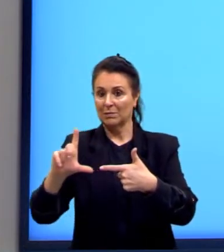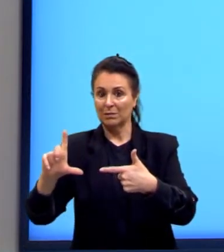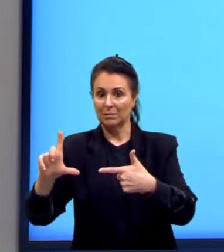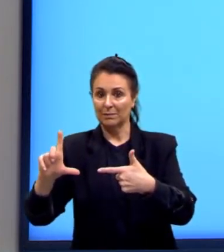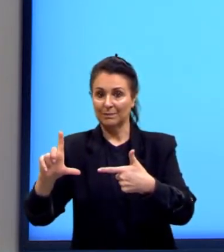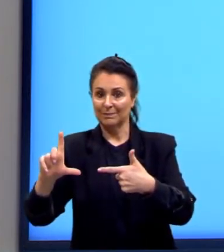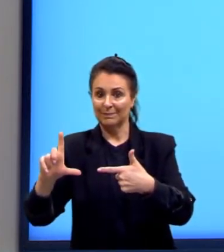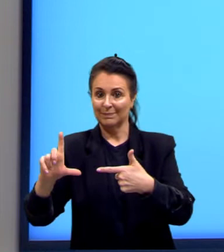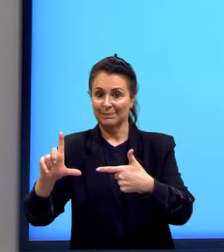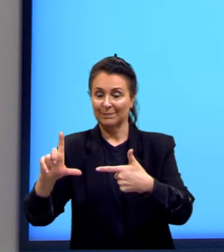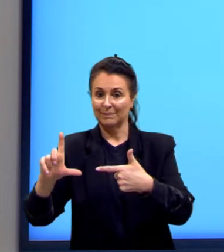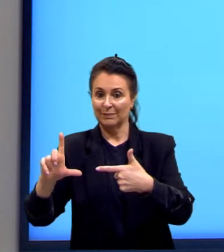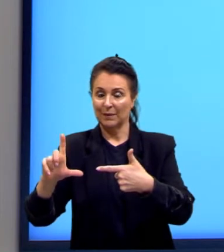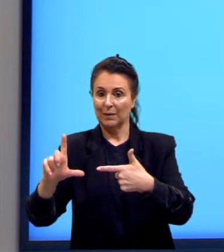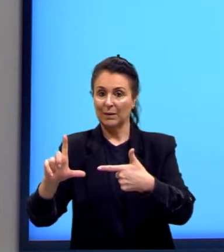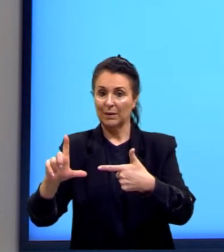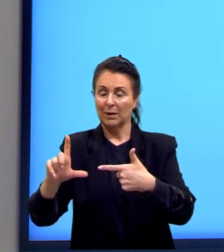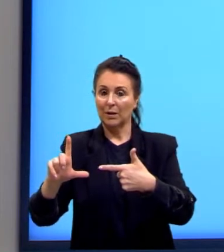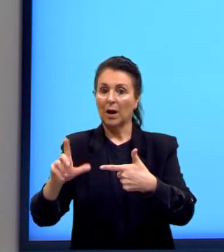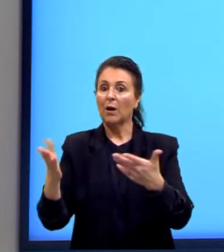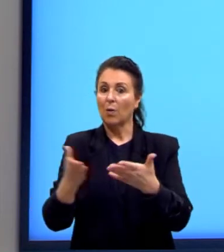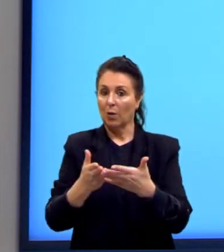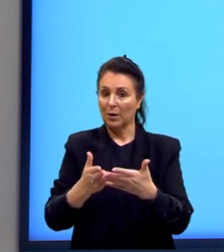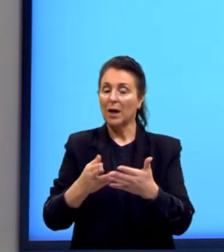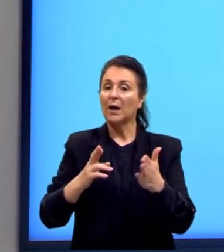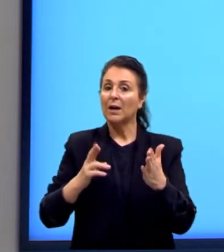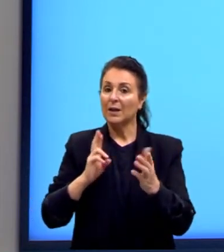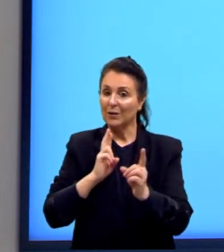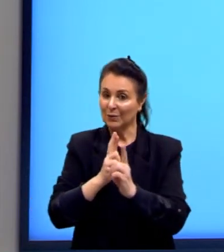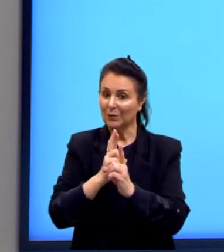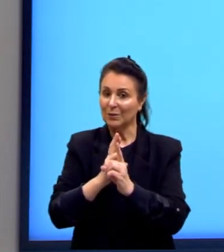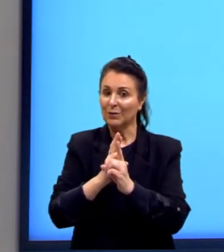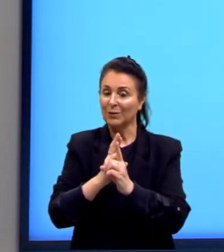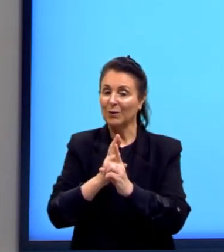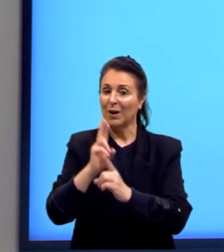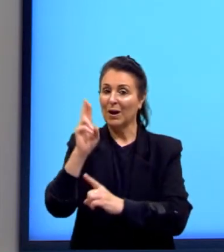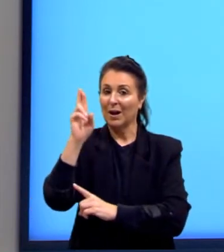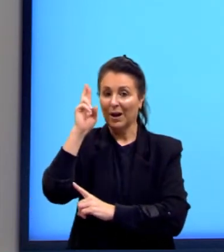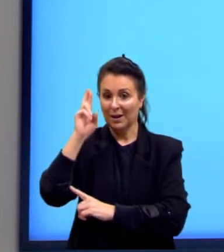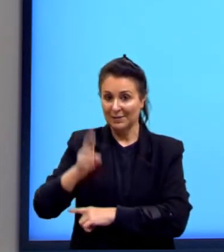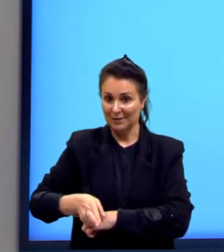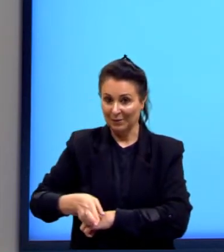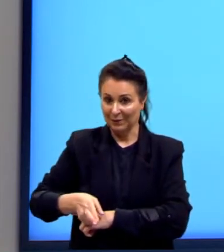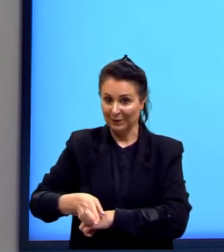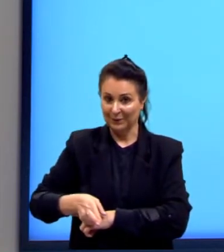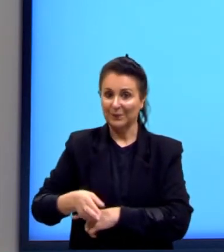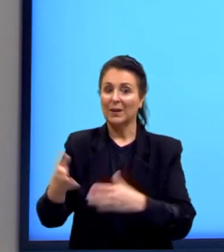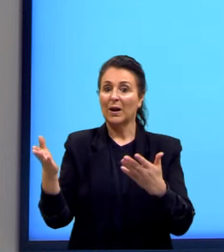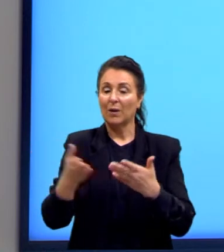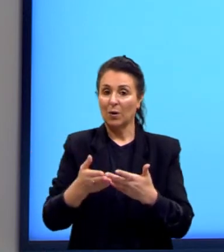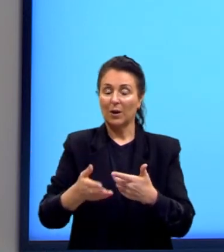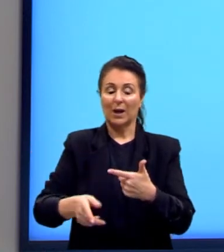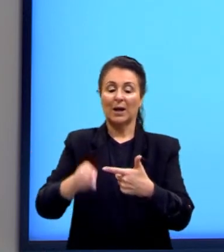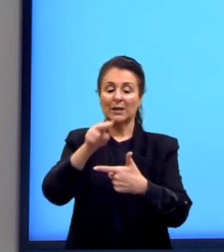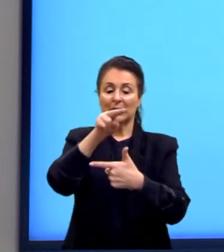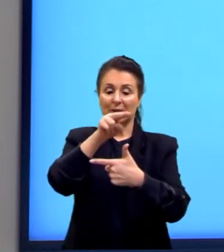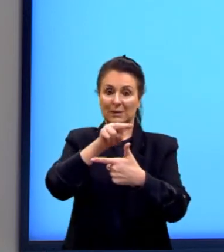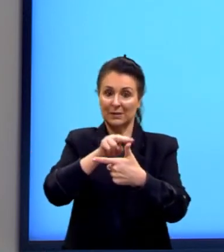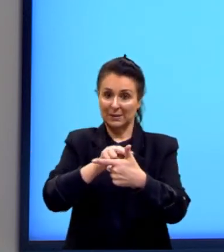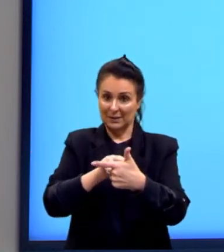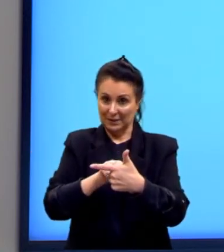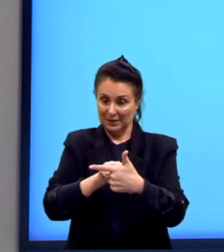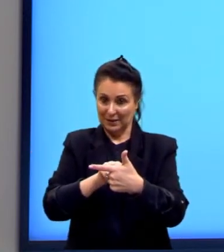Então, chegamos ali na nossa razão. Mas aqui, onde nós temos seno de 60 graus, o que nós podemos